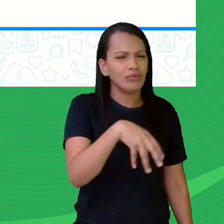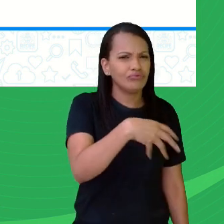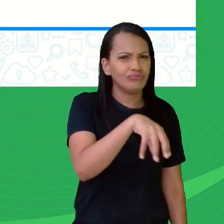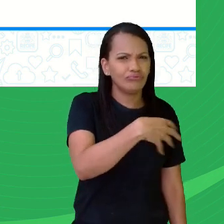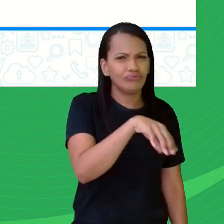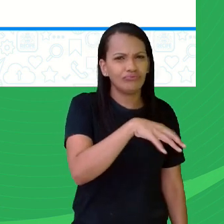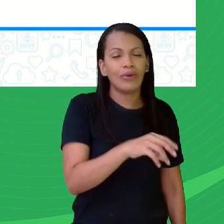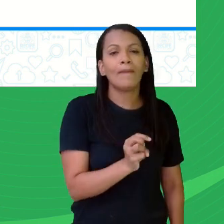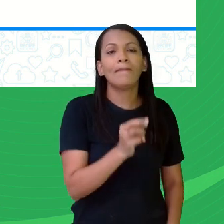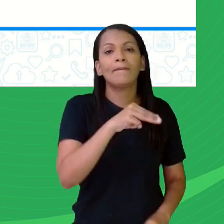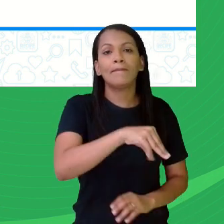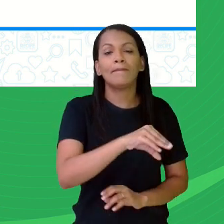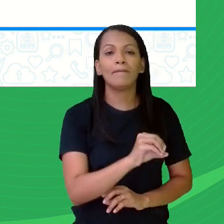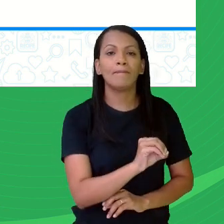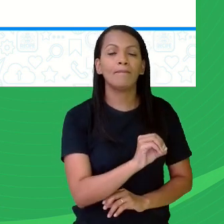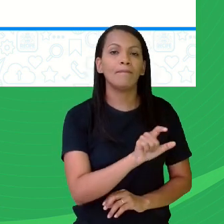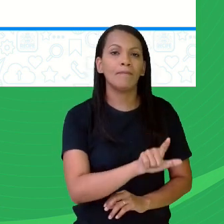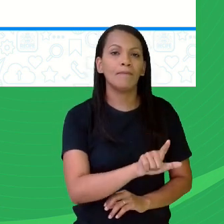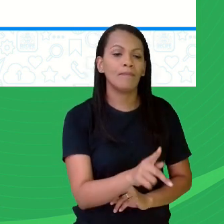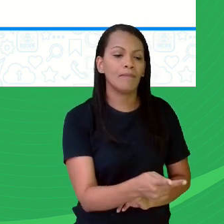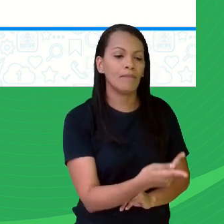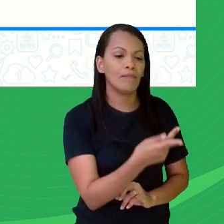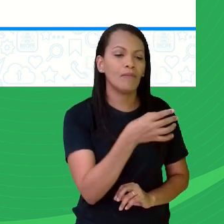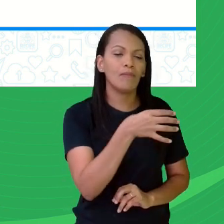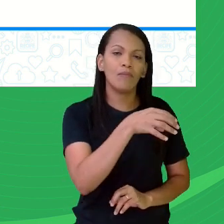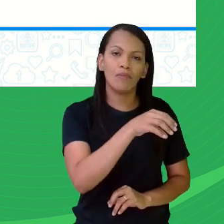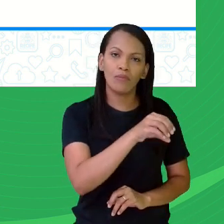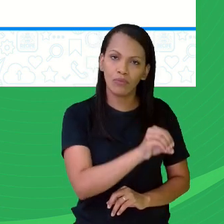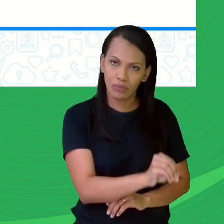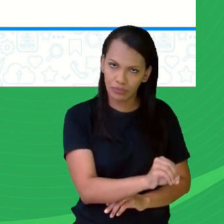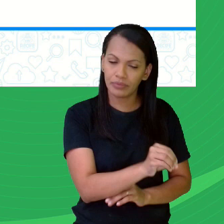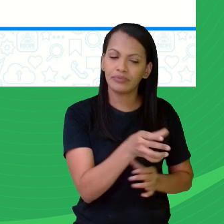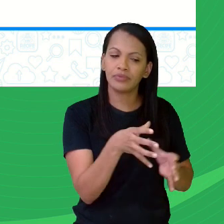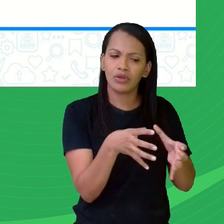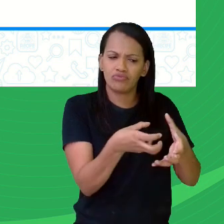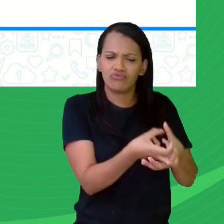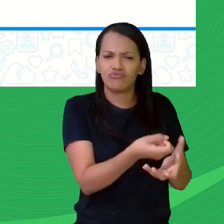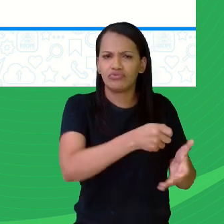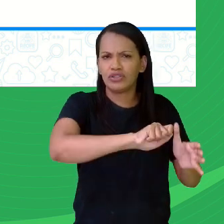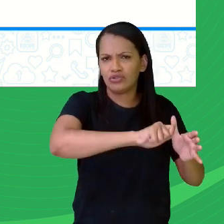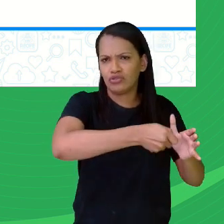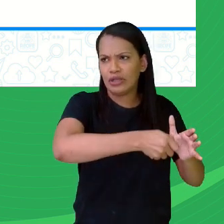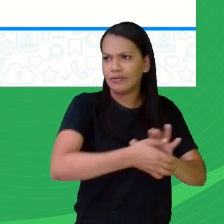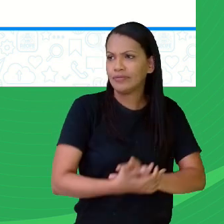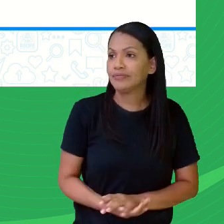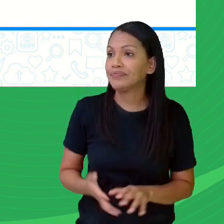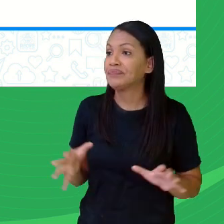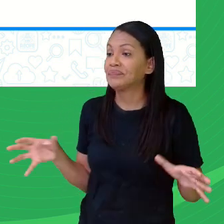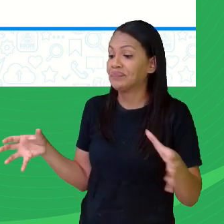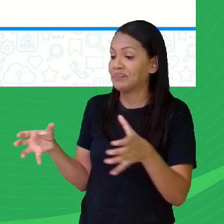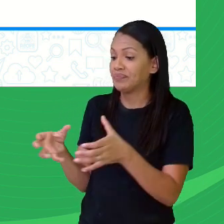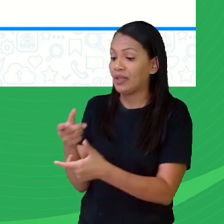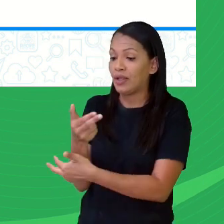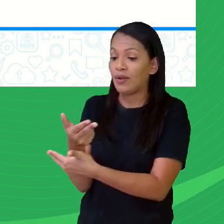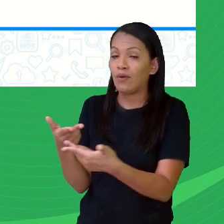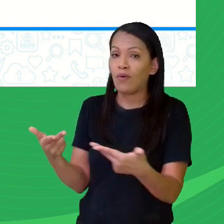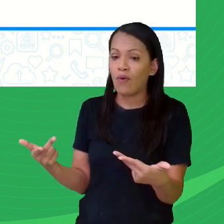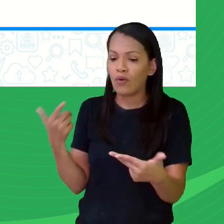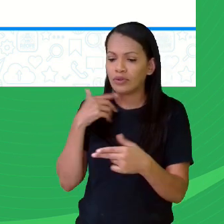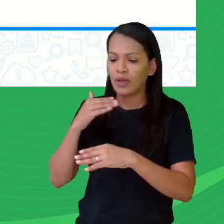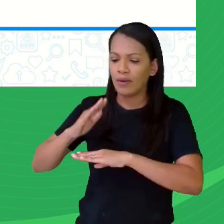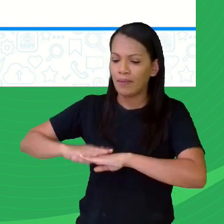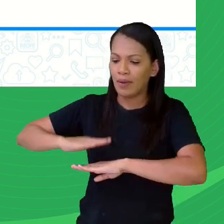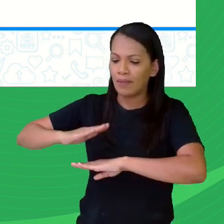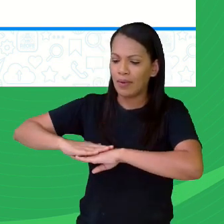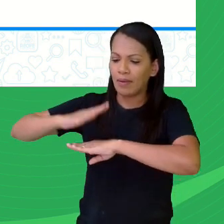certo, a gente dá aquela diminuída, mas o correto, a fala é molho. Coletivo de coisas colocadas, umas sobre